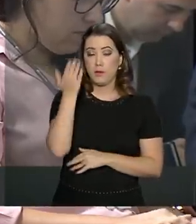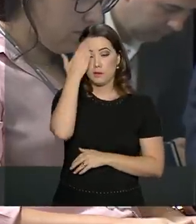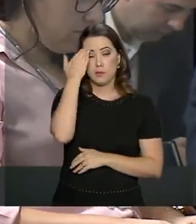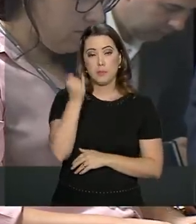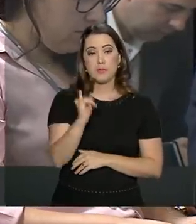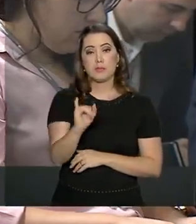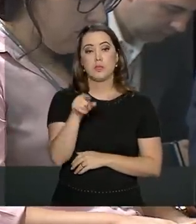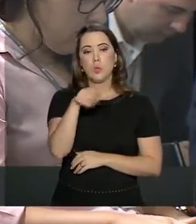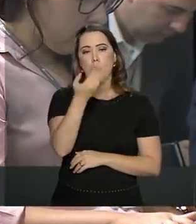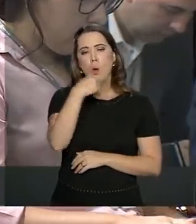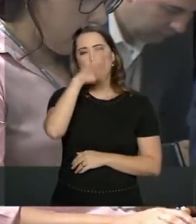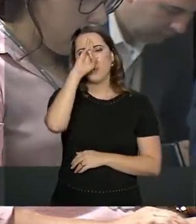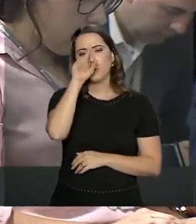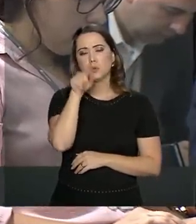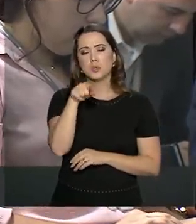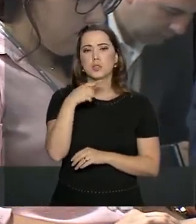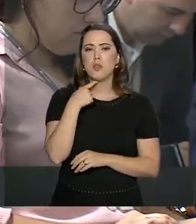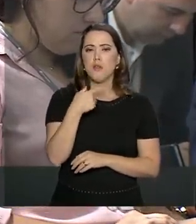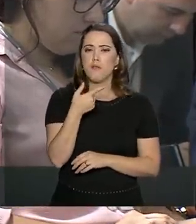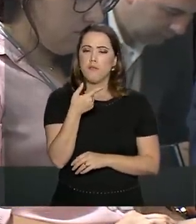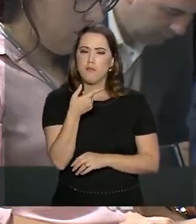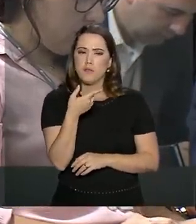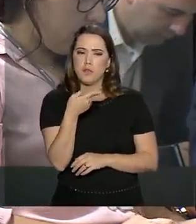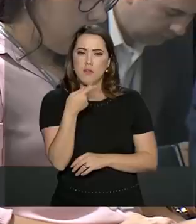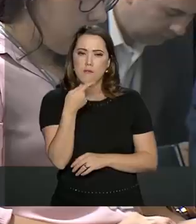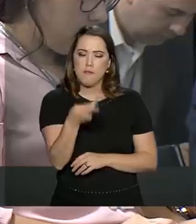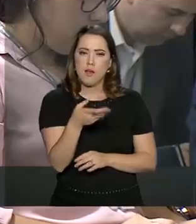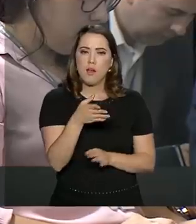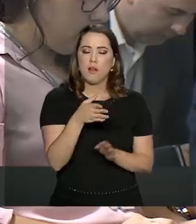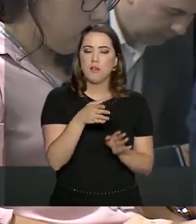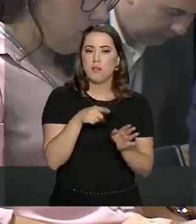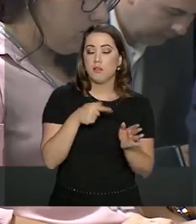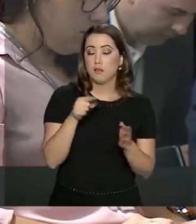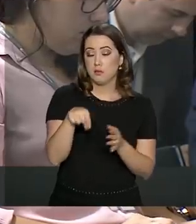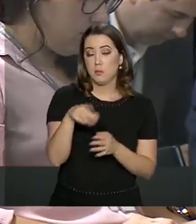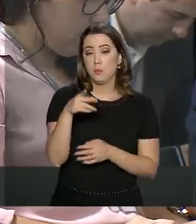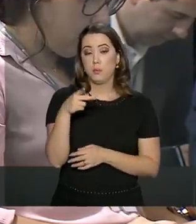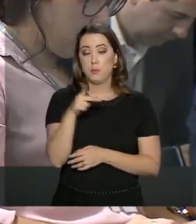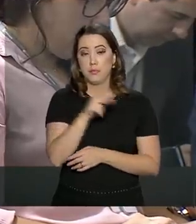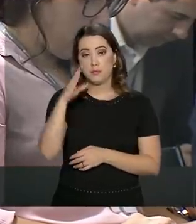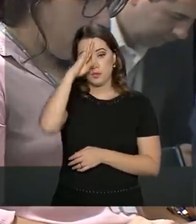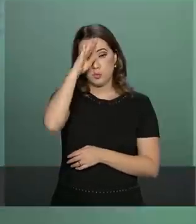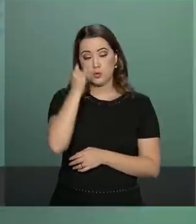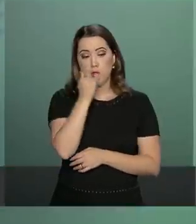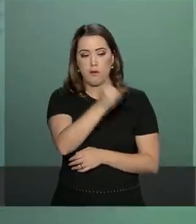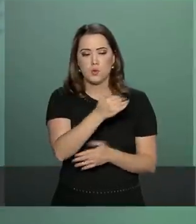nesse almoço algum recado do presidente Bolsonaro para o Rodrigo Maia.